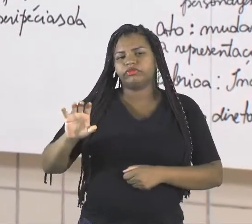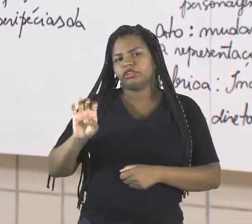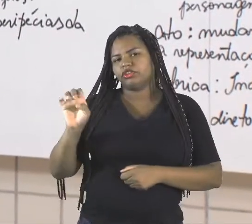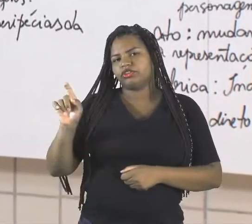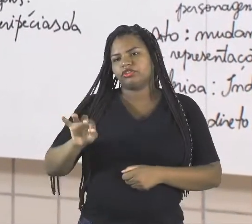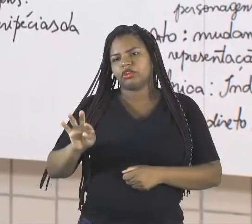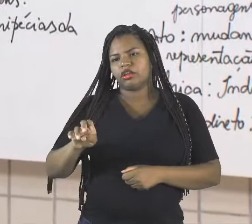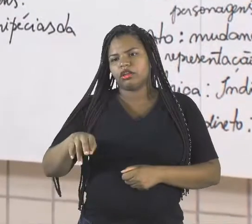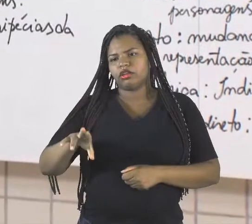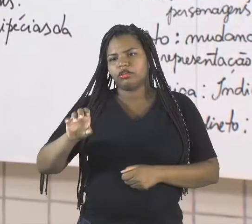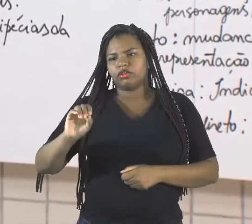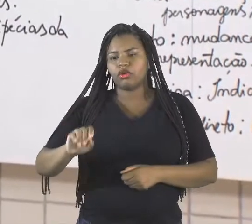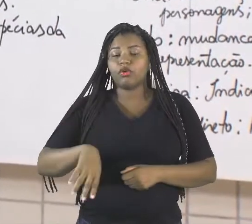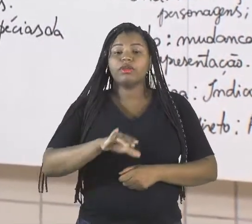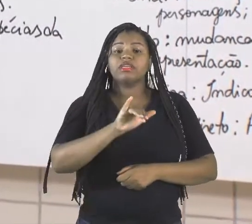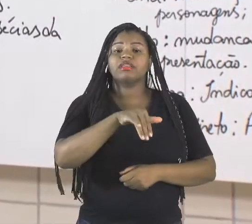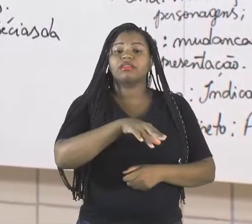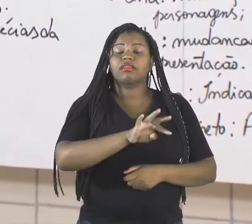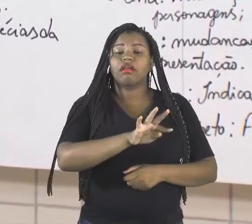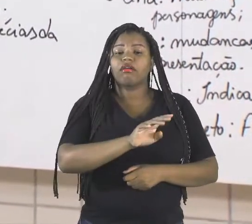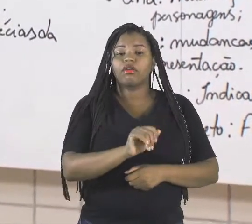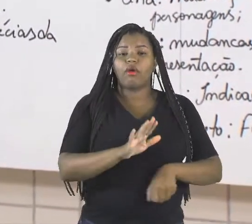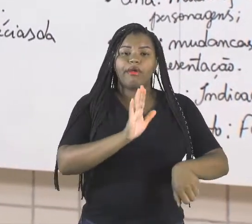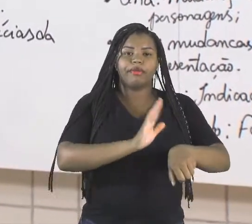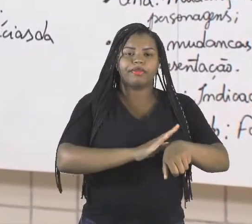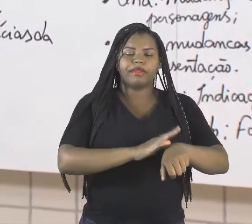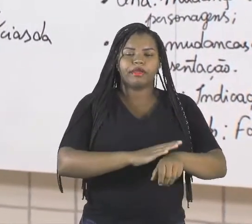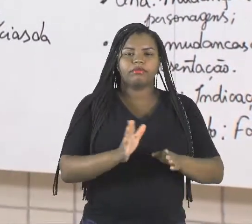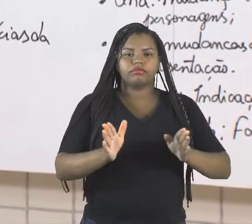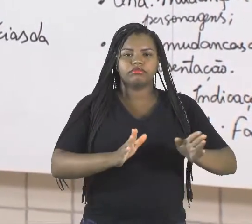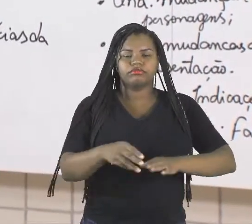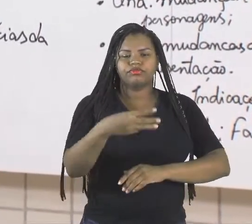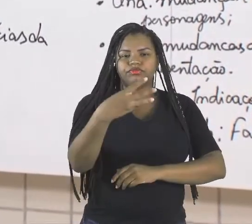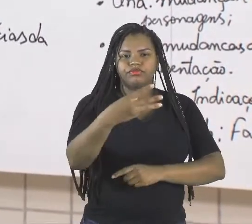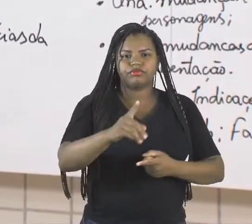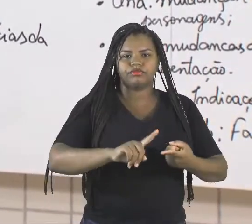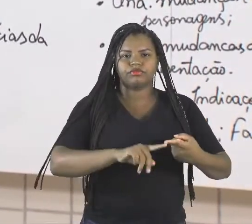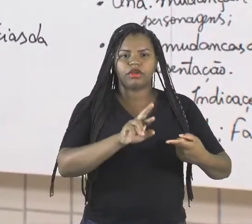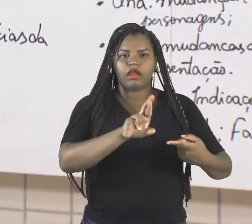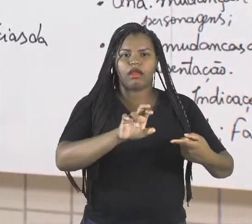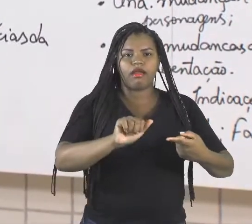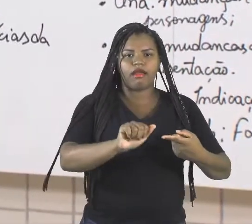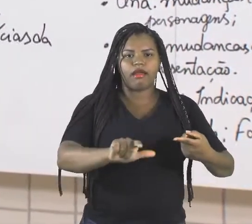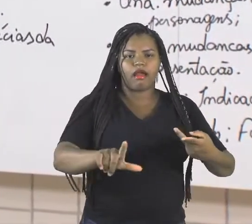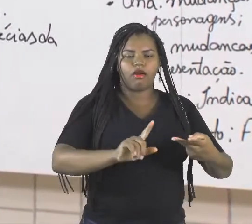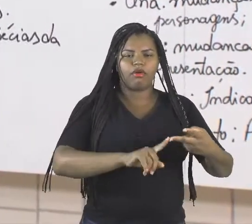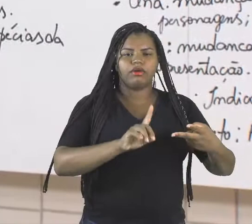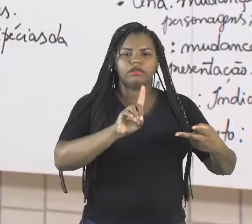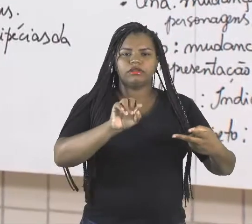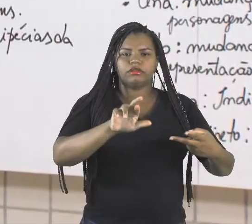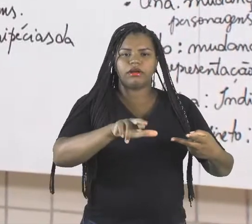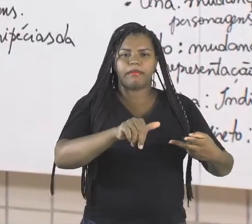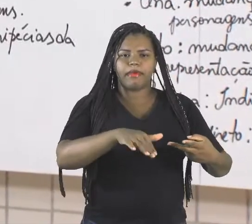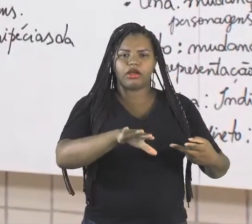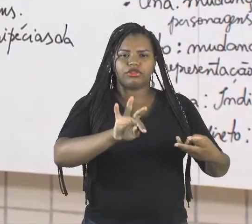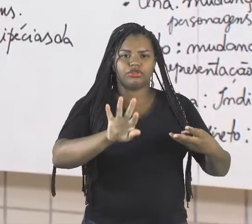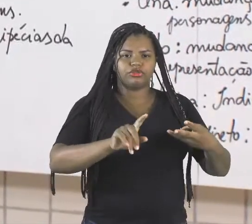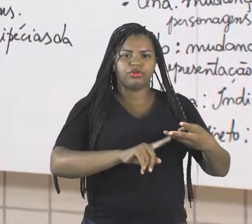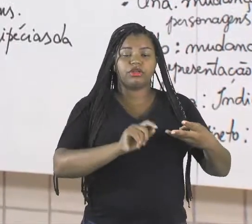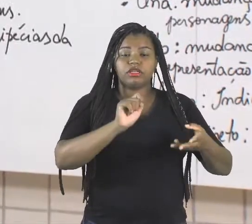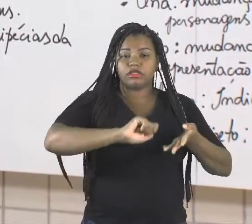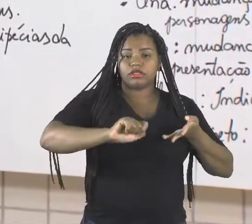Eu tenho o tempo, eu tenho três tempos. O real, o dramático e o tempo da escrita. Tenho o espaço